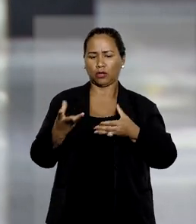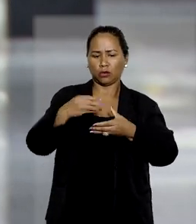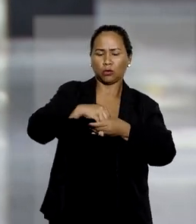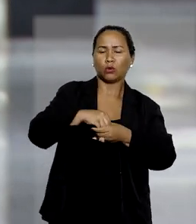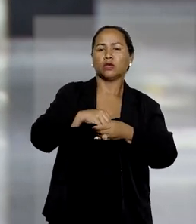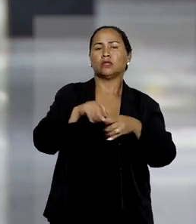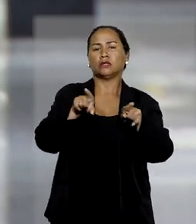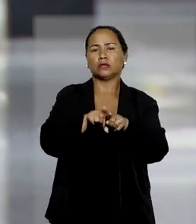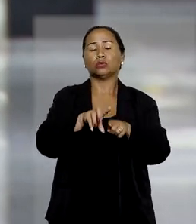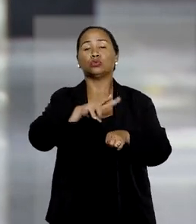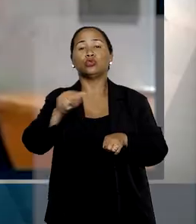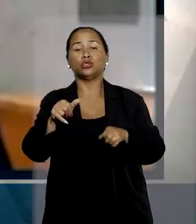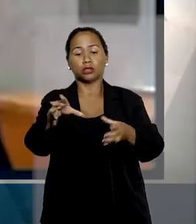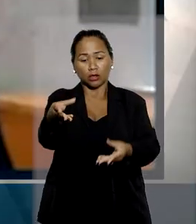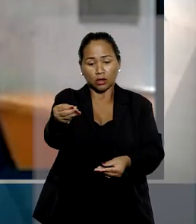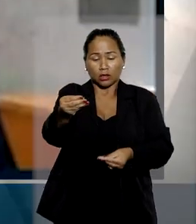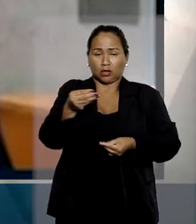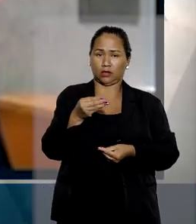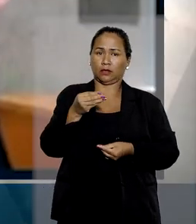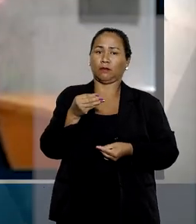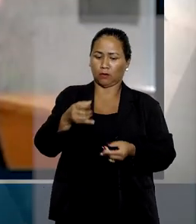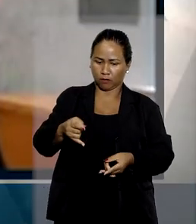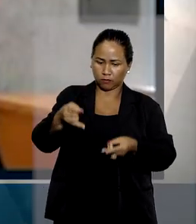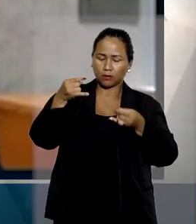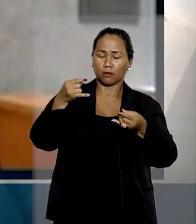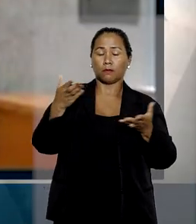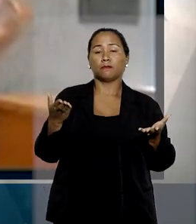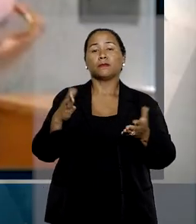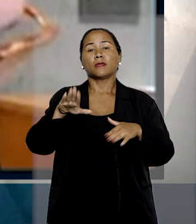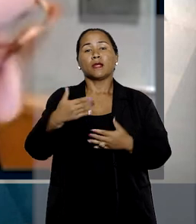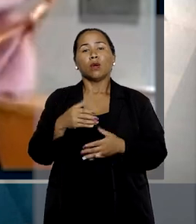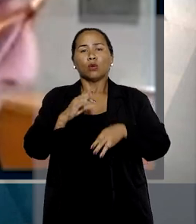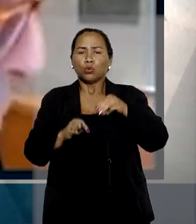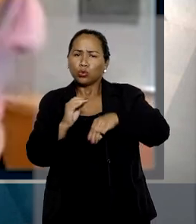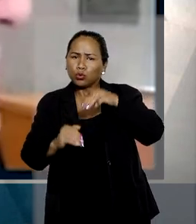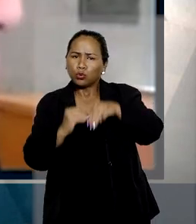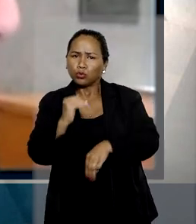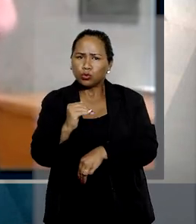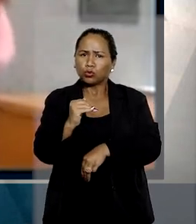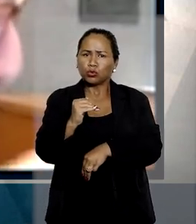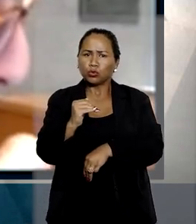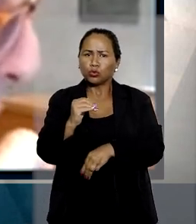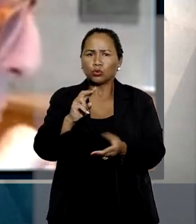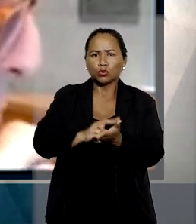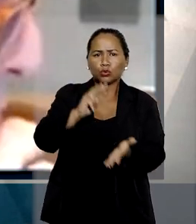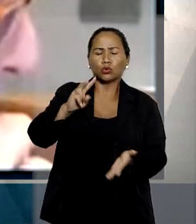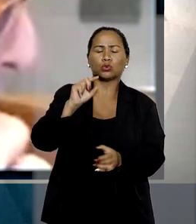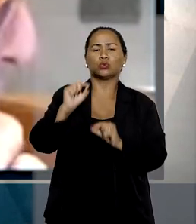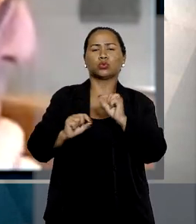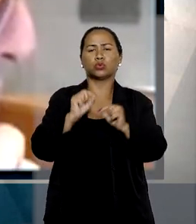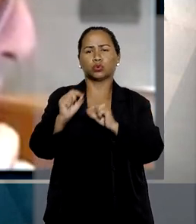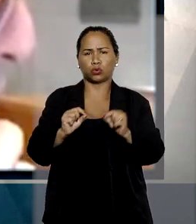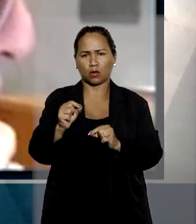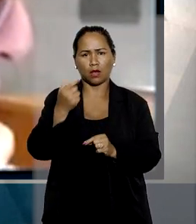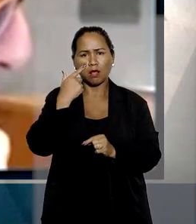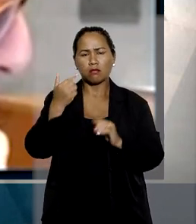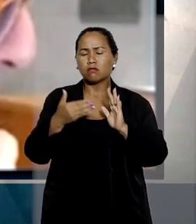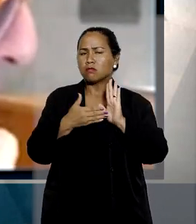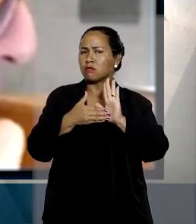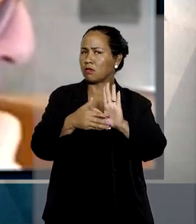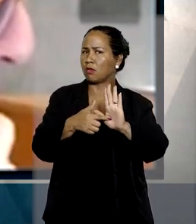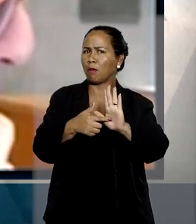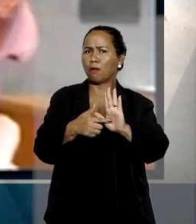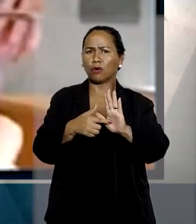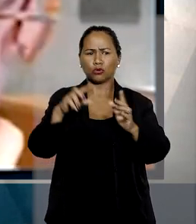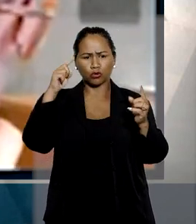incluir o do vencimento. O relator no STJ, ministro Marco Aurélio Belize, destacou que não se pode confundir o